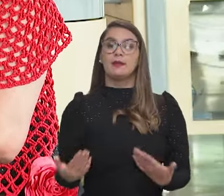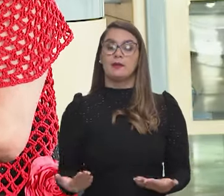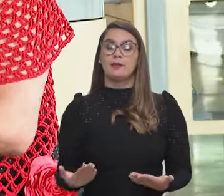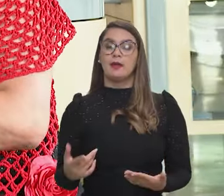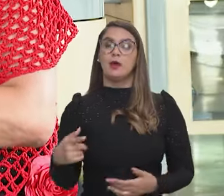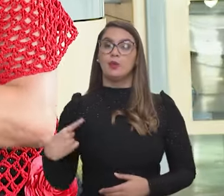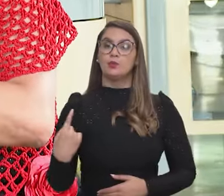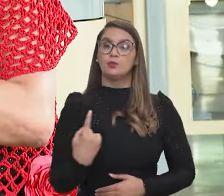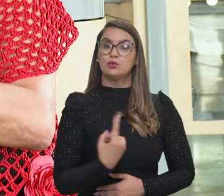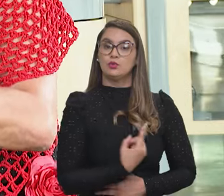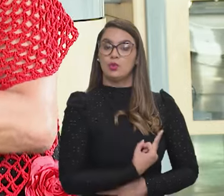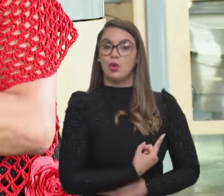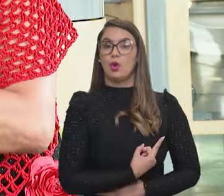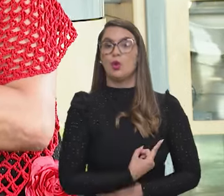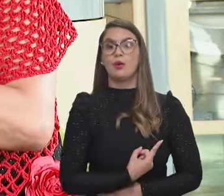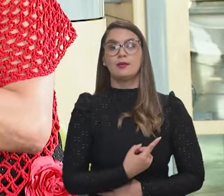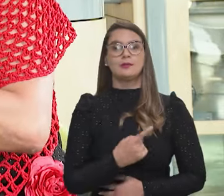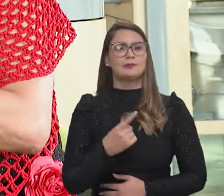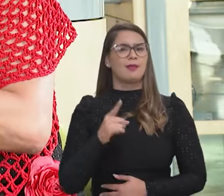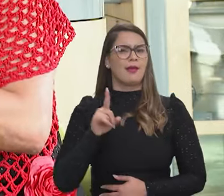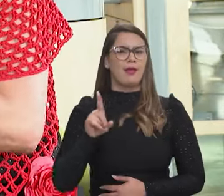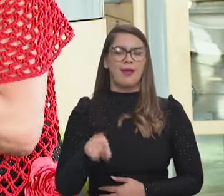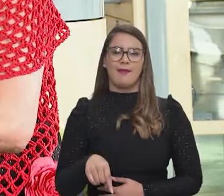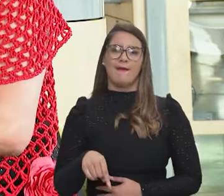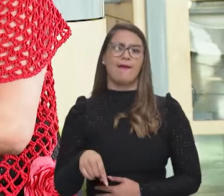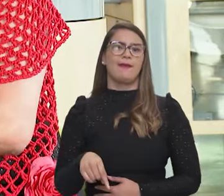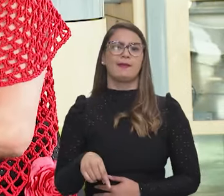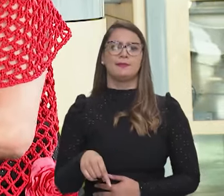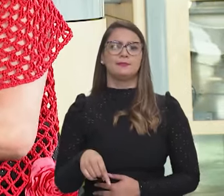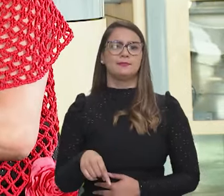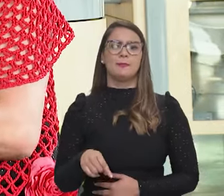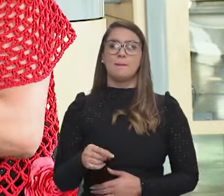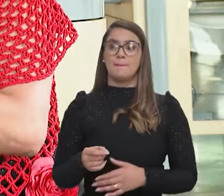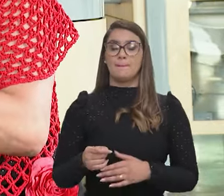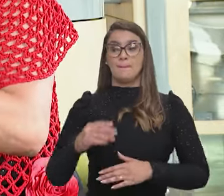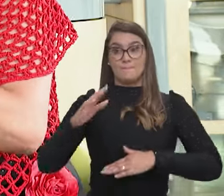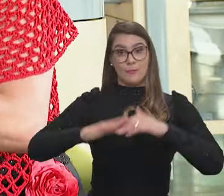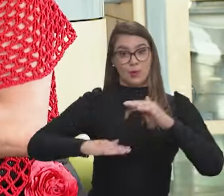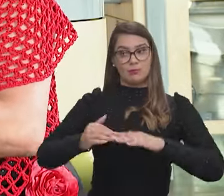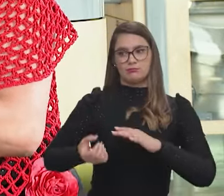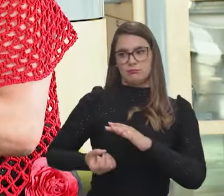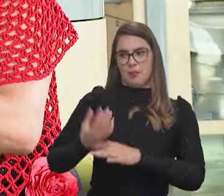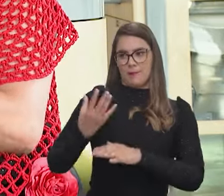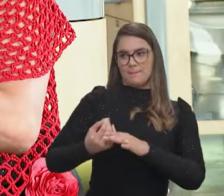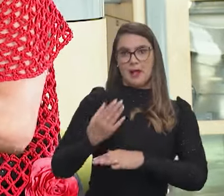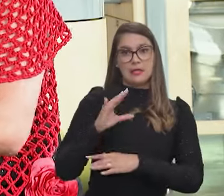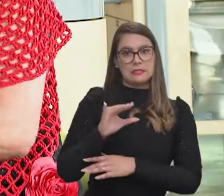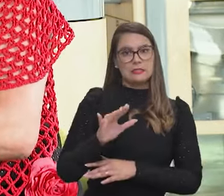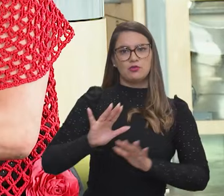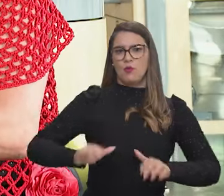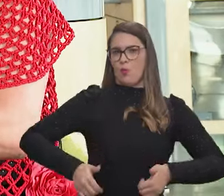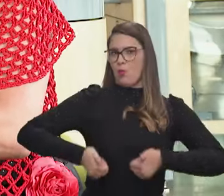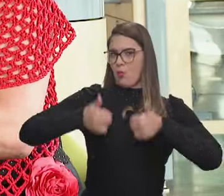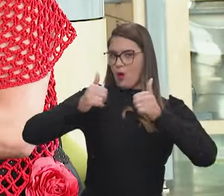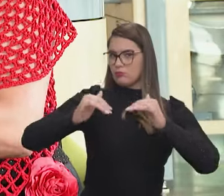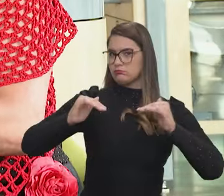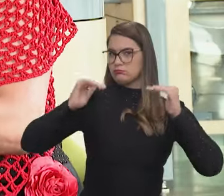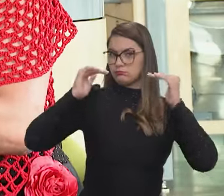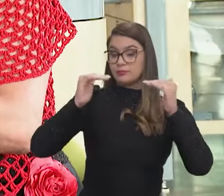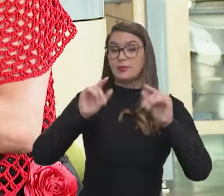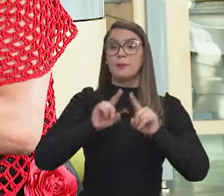Então, somos, indiscutivelmente, nós temos uma produção científica de grande qualidade.